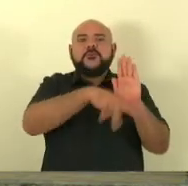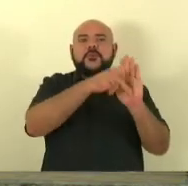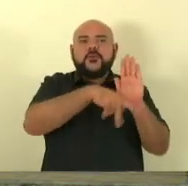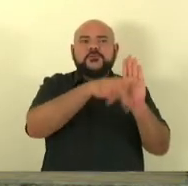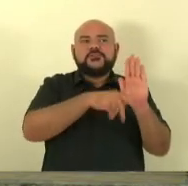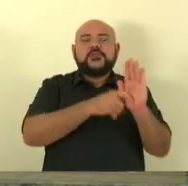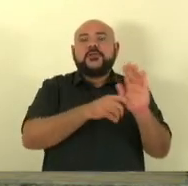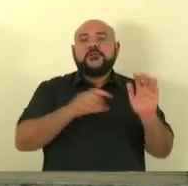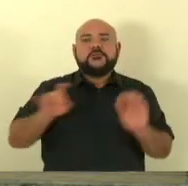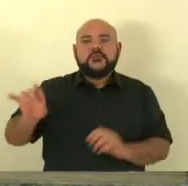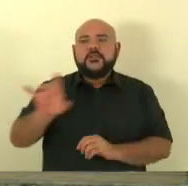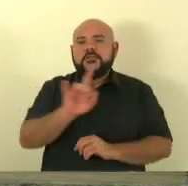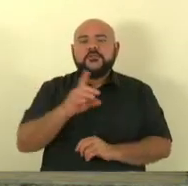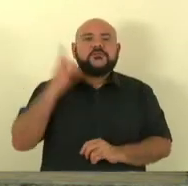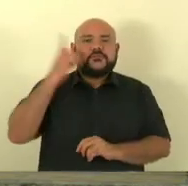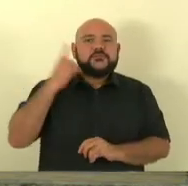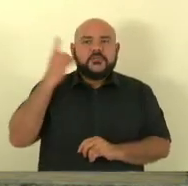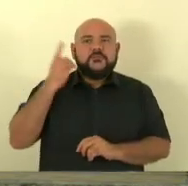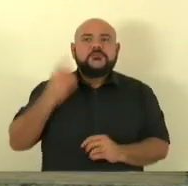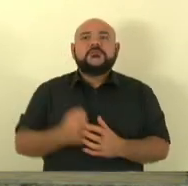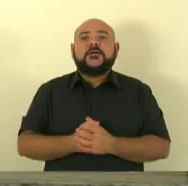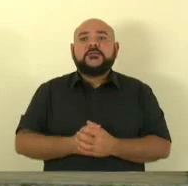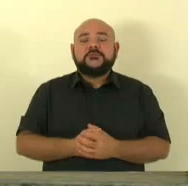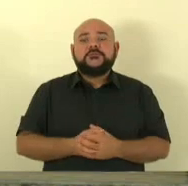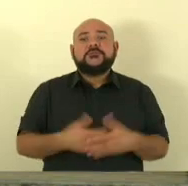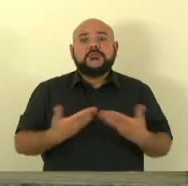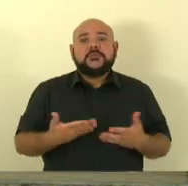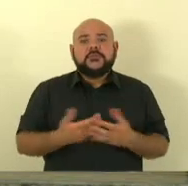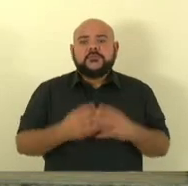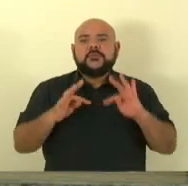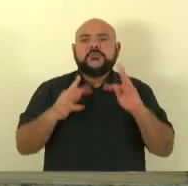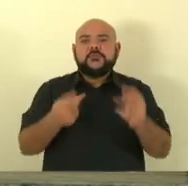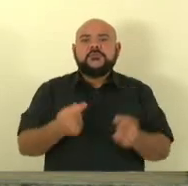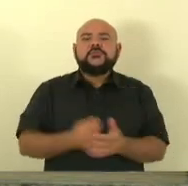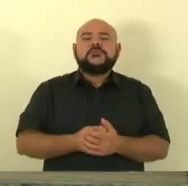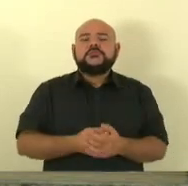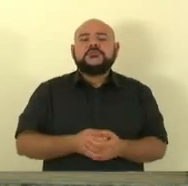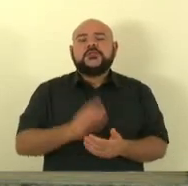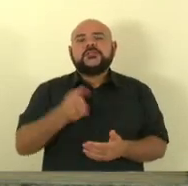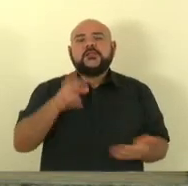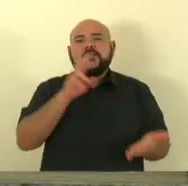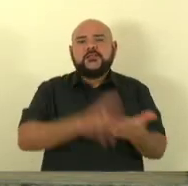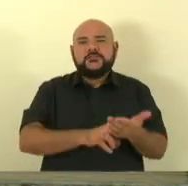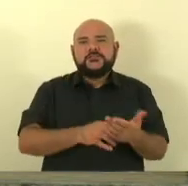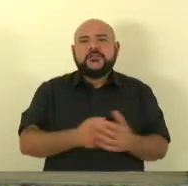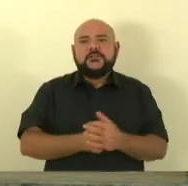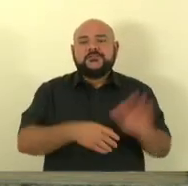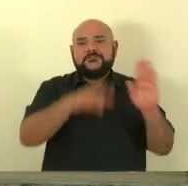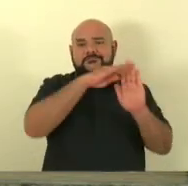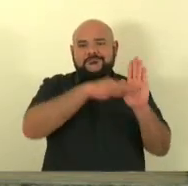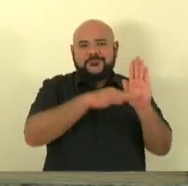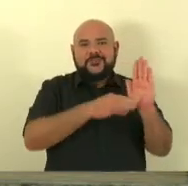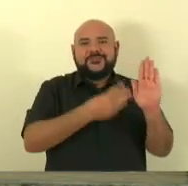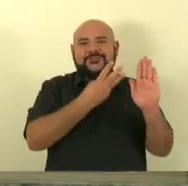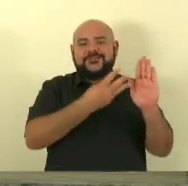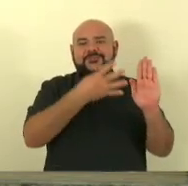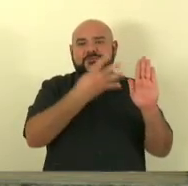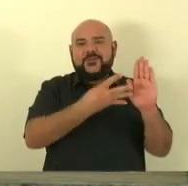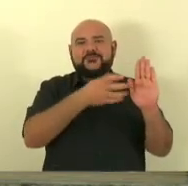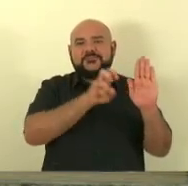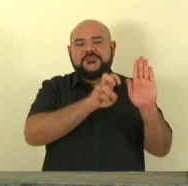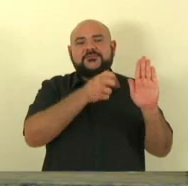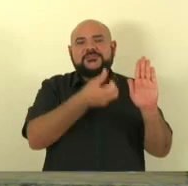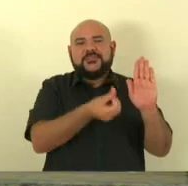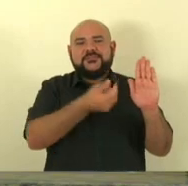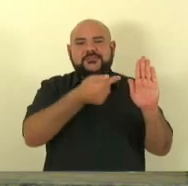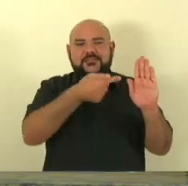deputadas para os fins que especificam. O despacho para os itens 3, 4, 5, 7 e 8 é,